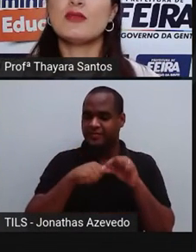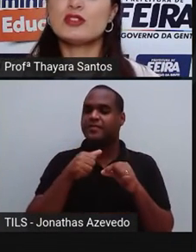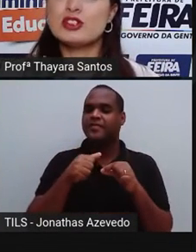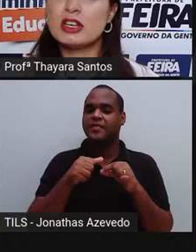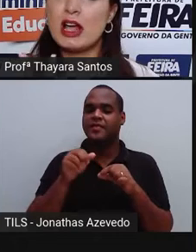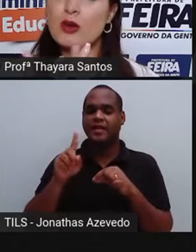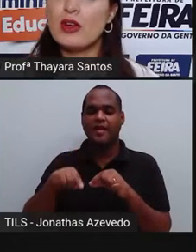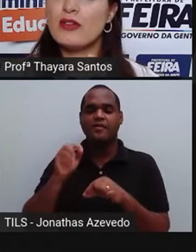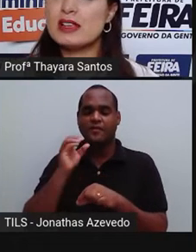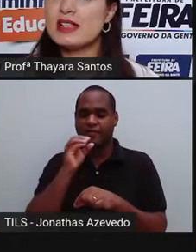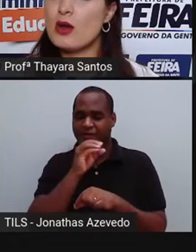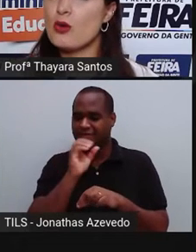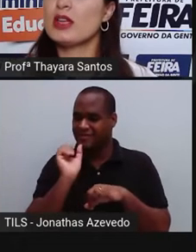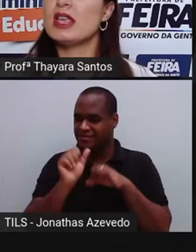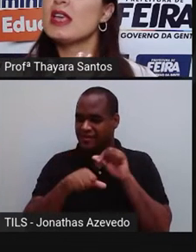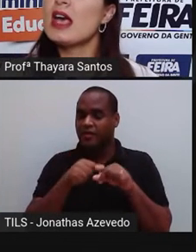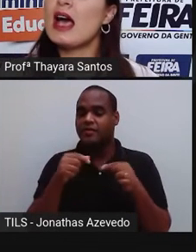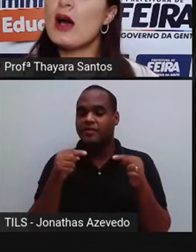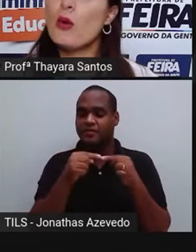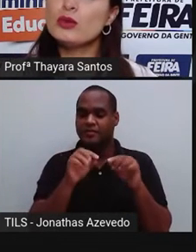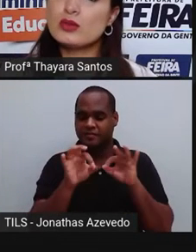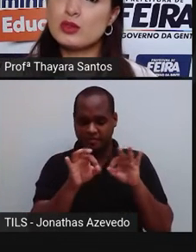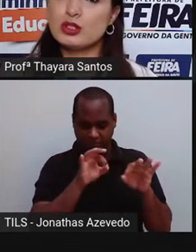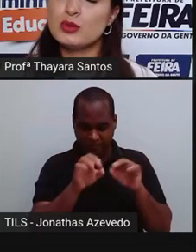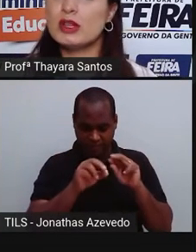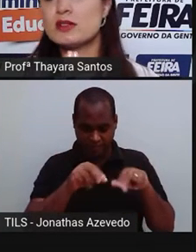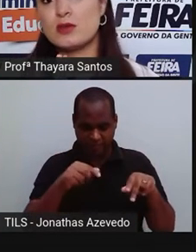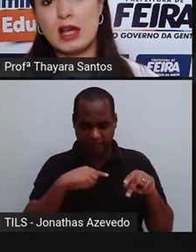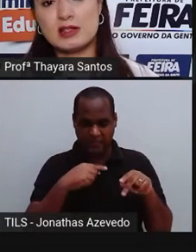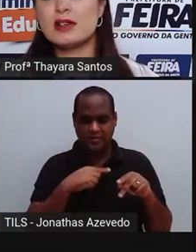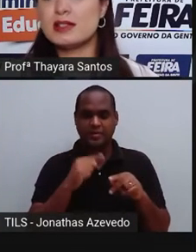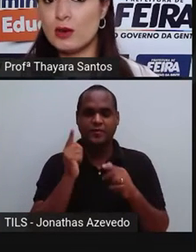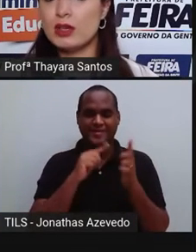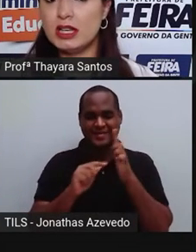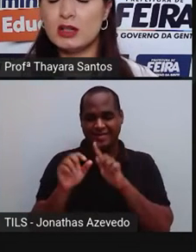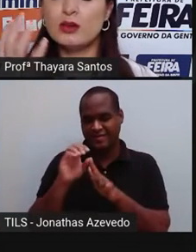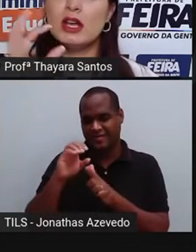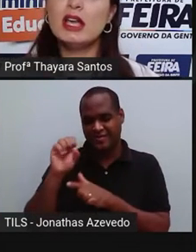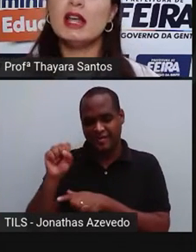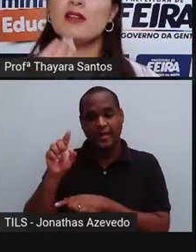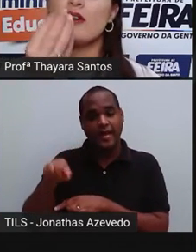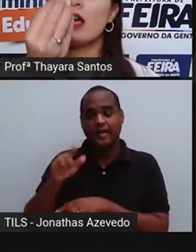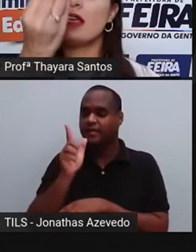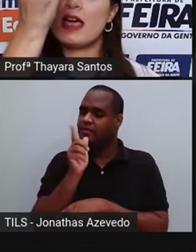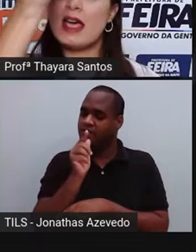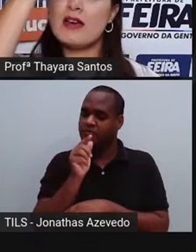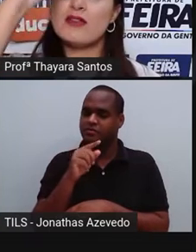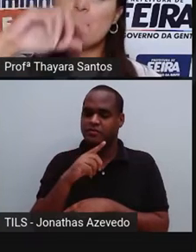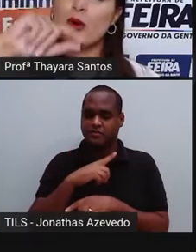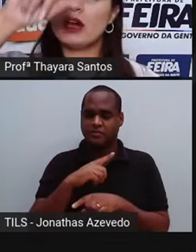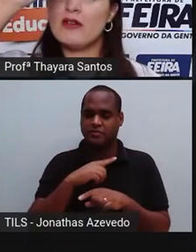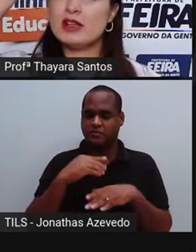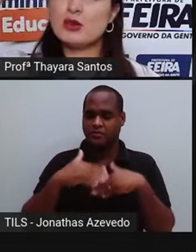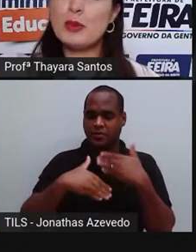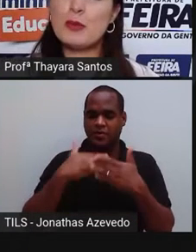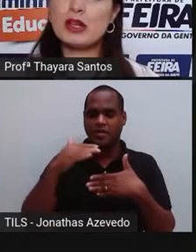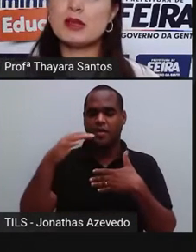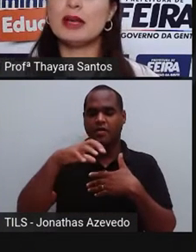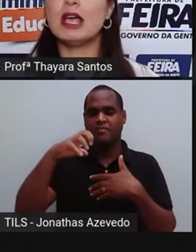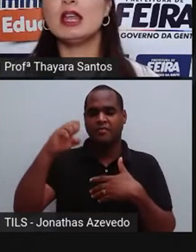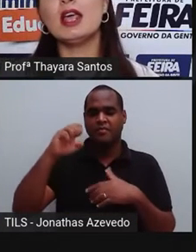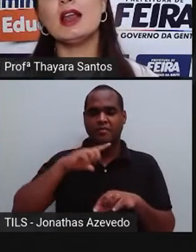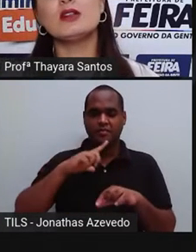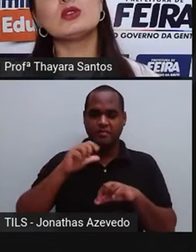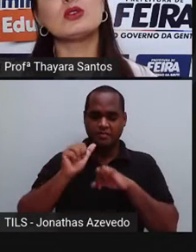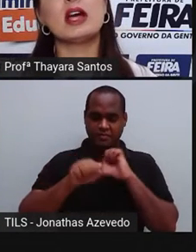Essa fonte de calor vai fazer com que um dos constituintes, no caso vai ser o líquido, ele vai evaporar, vai subir por